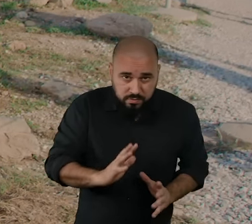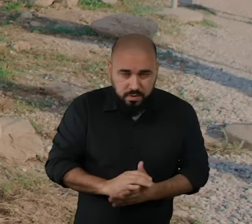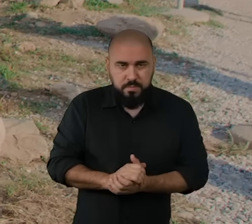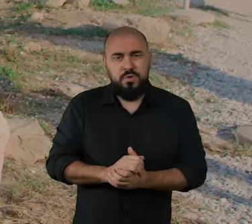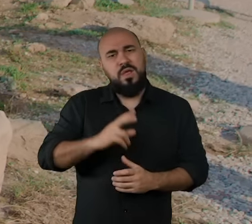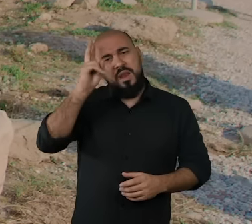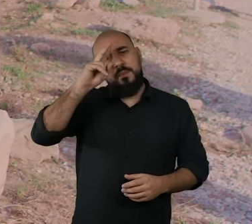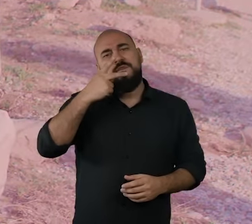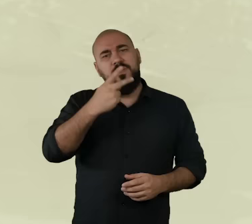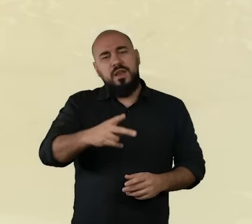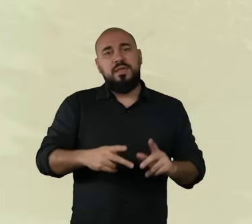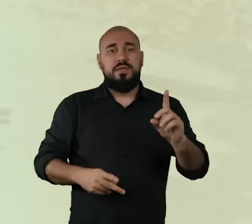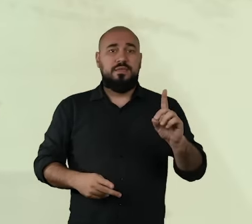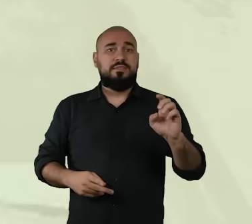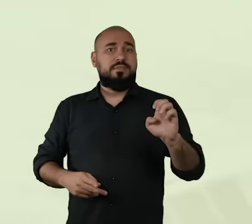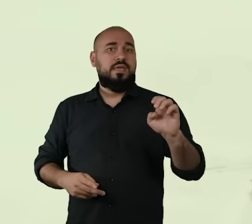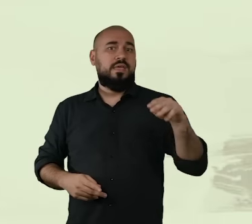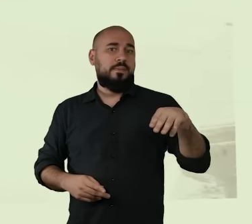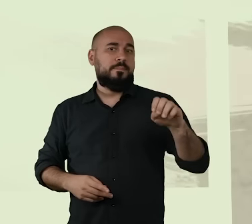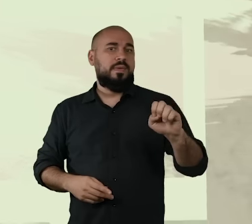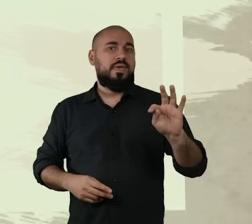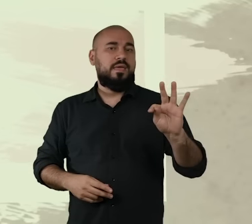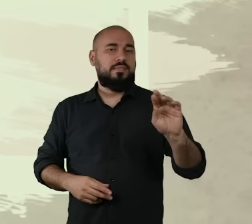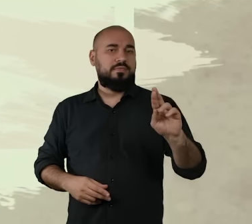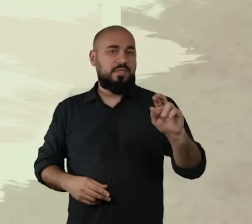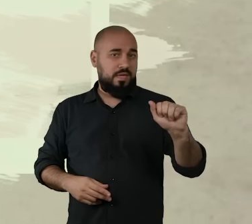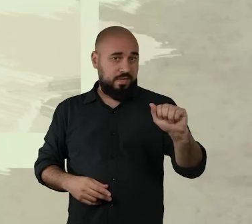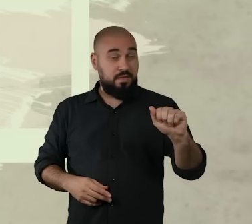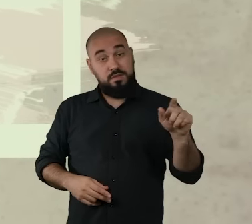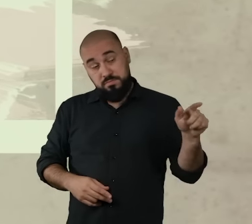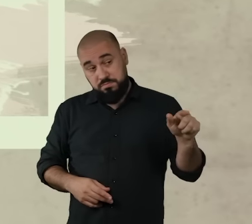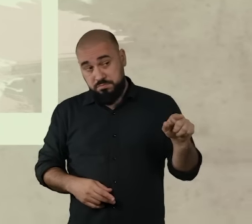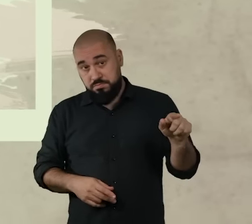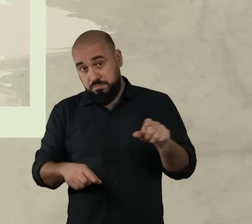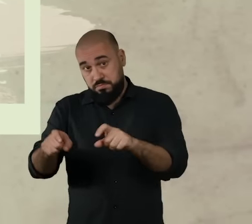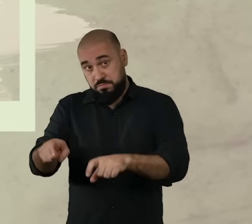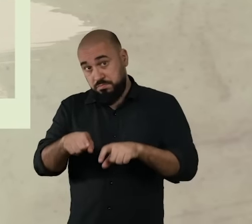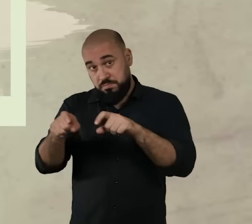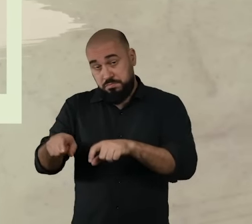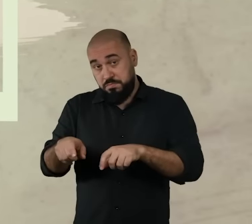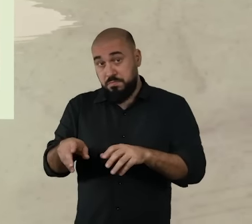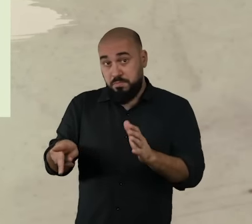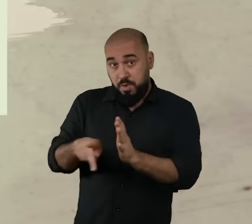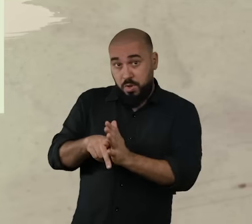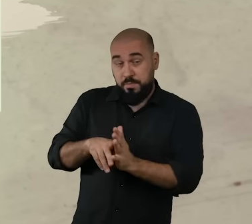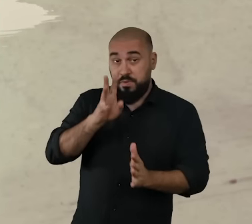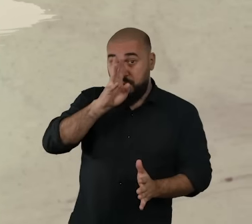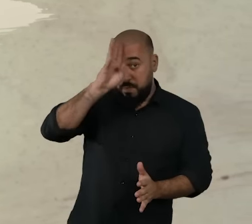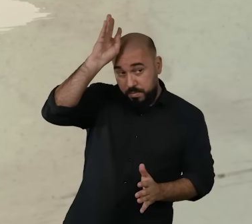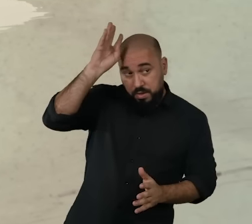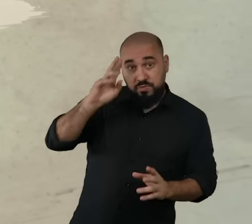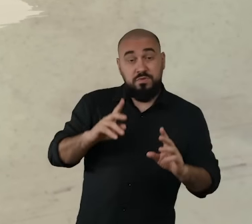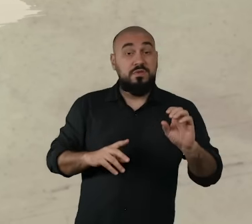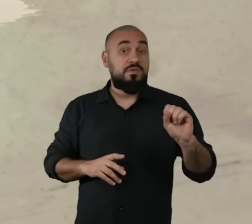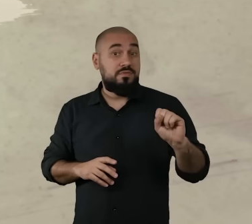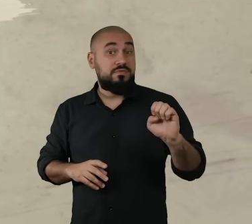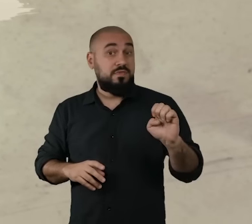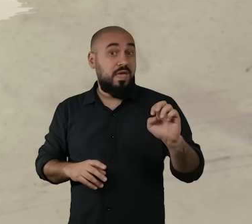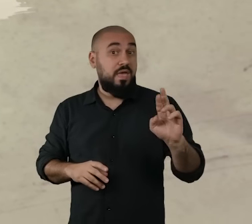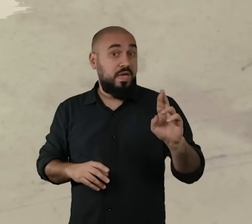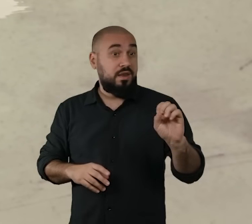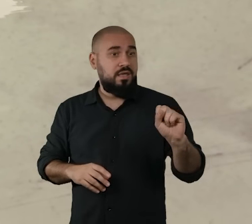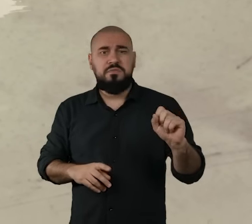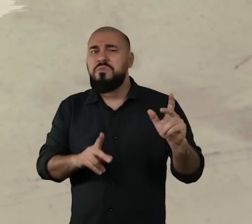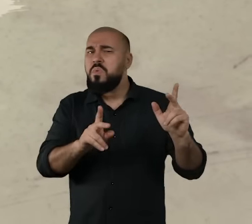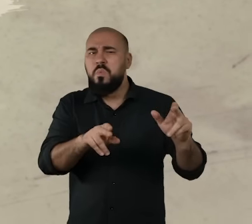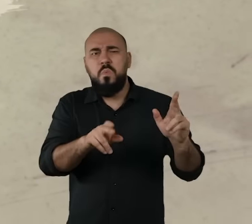falei sobre Deméter, a deusa da agricultura, também chamada de Ceres pelos romanos, que ainda viriam para esse lugar? Muito bem.